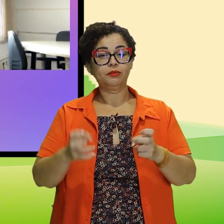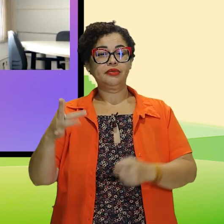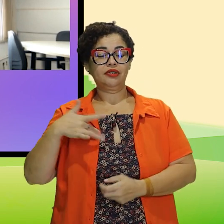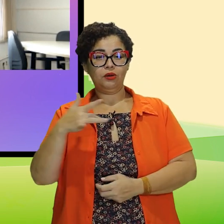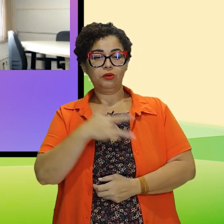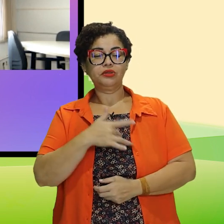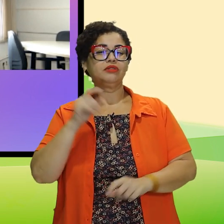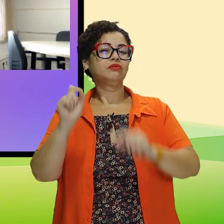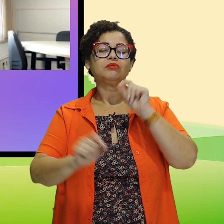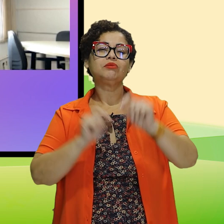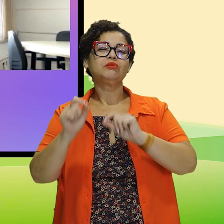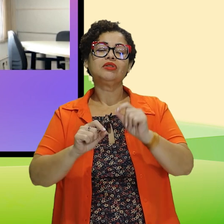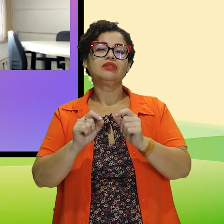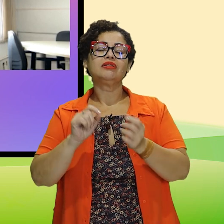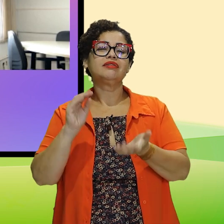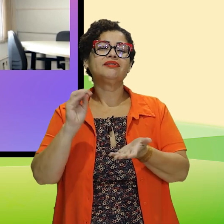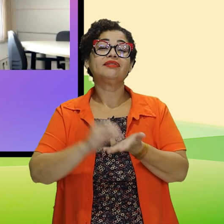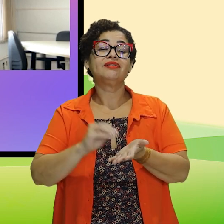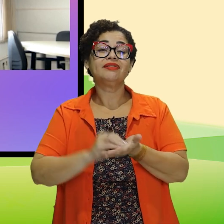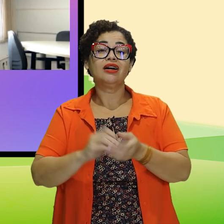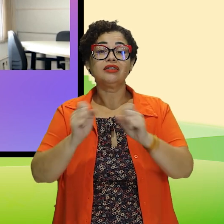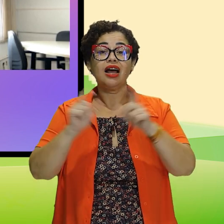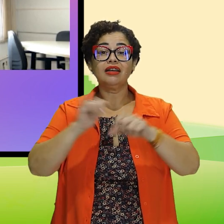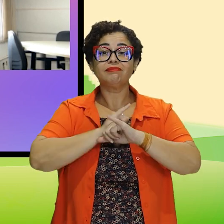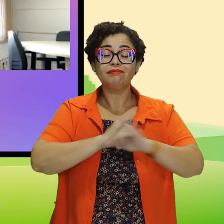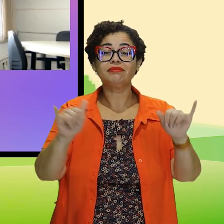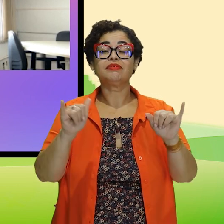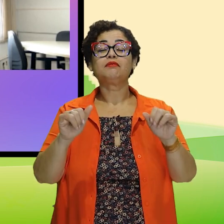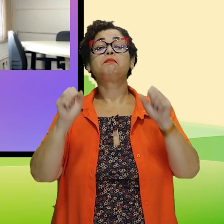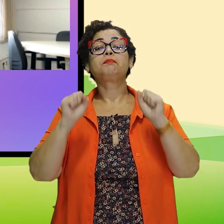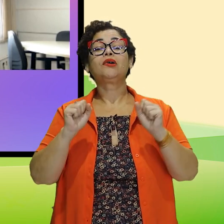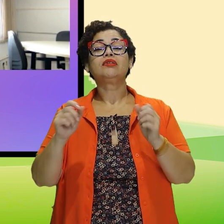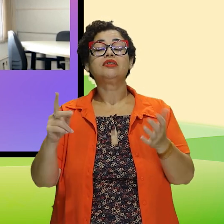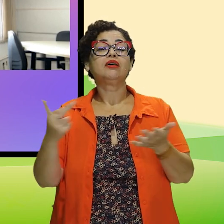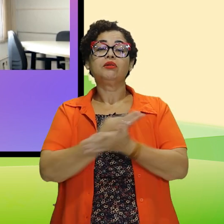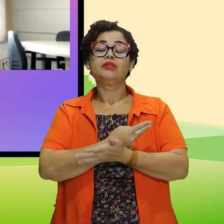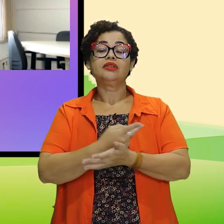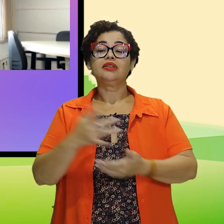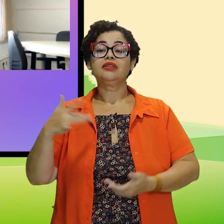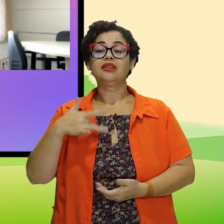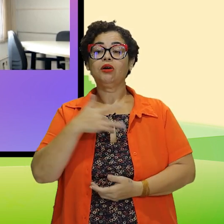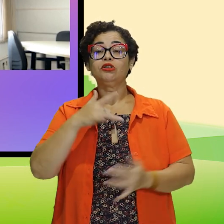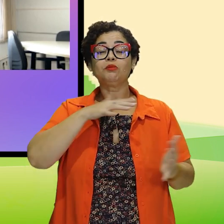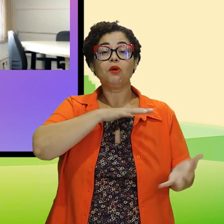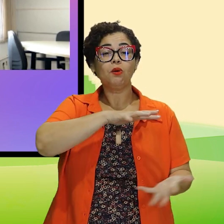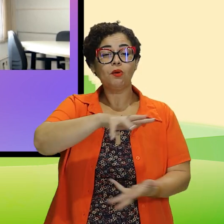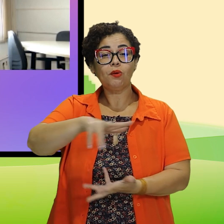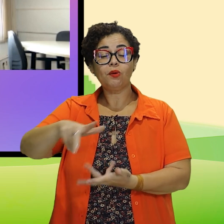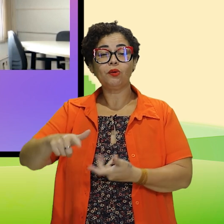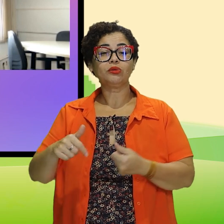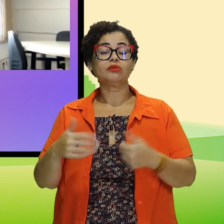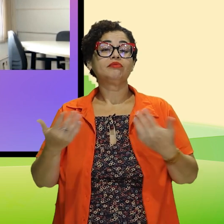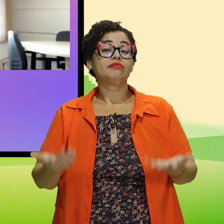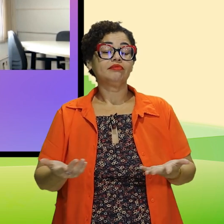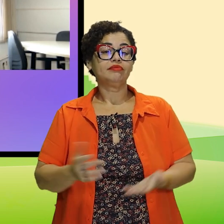E o que a falta desses alertas pode impactar a saúde do mundo inteiro?